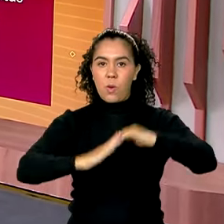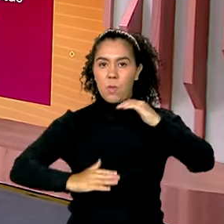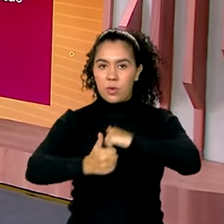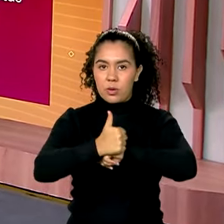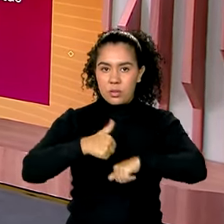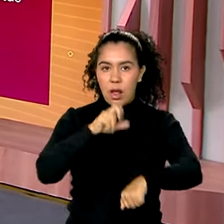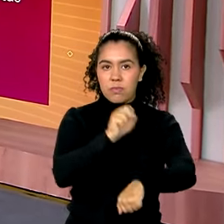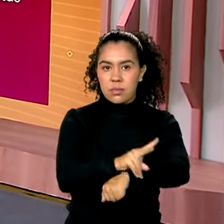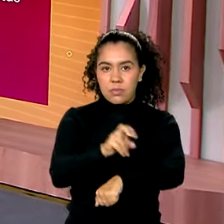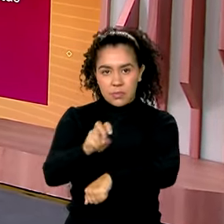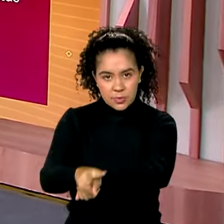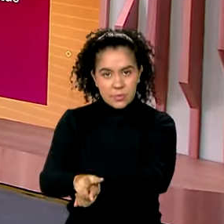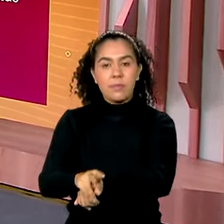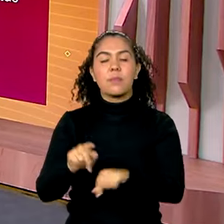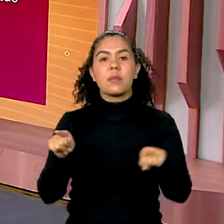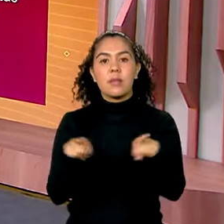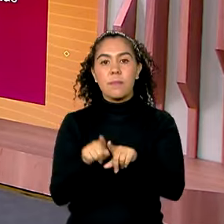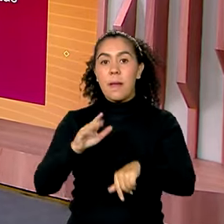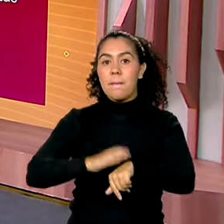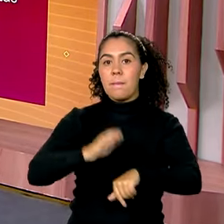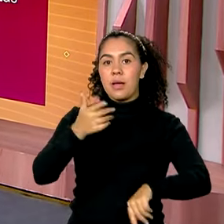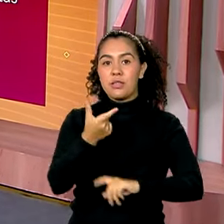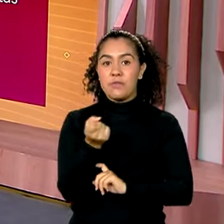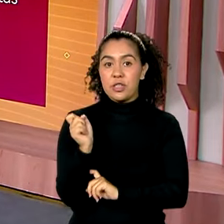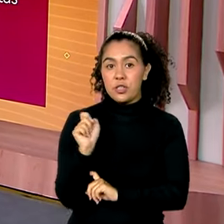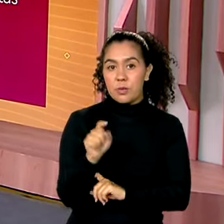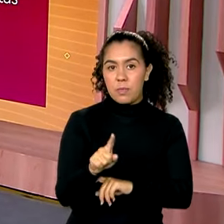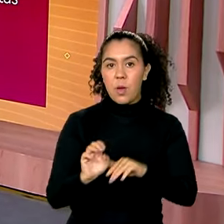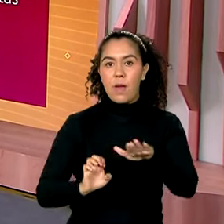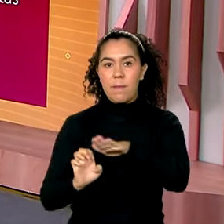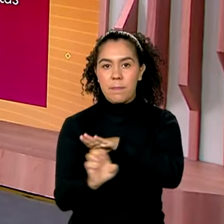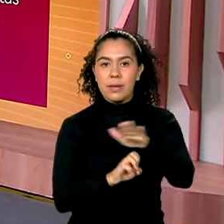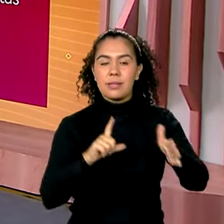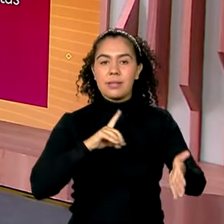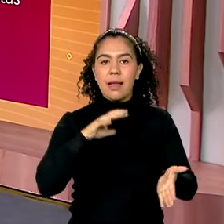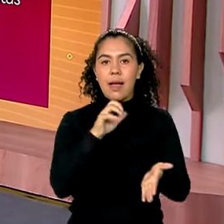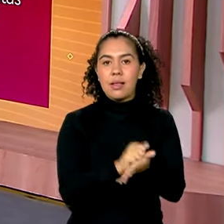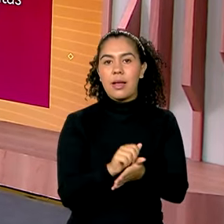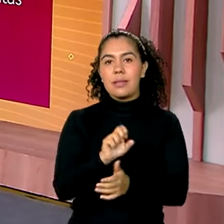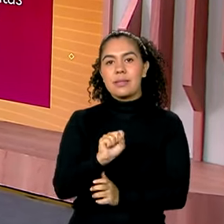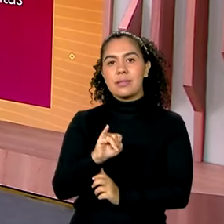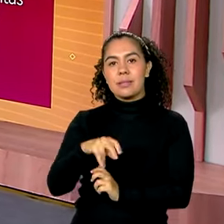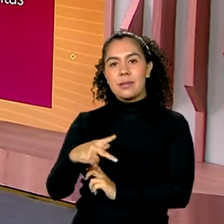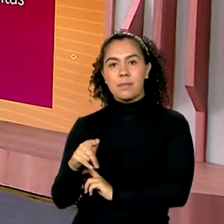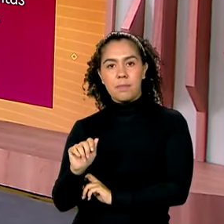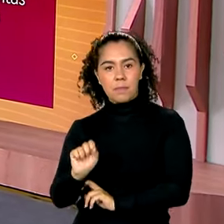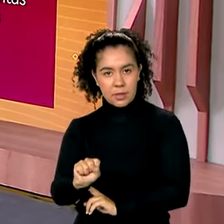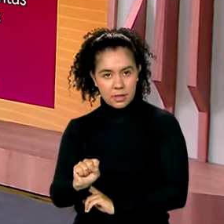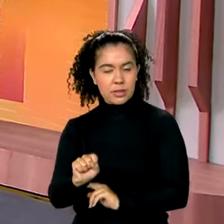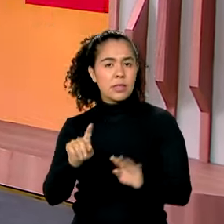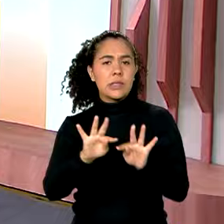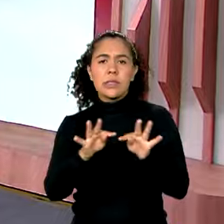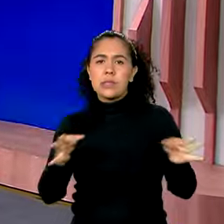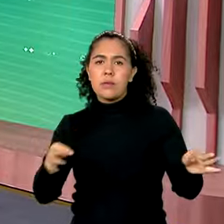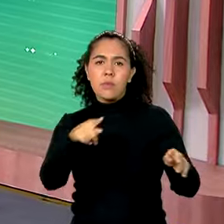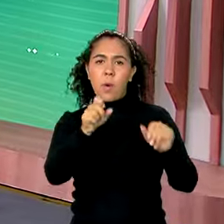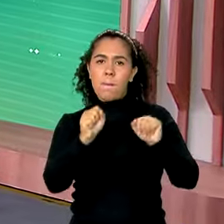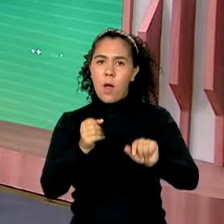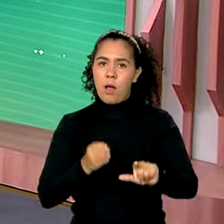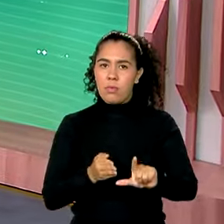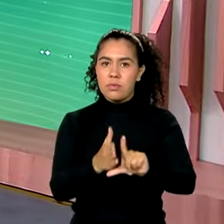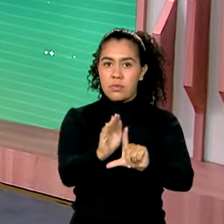Contagem. E mais de 20 mil empresas inscritas no Simples. E você sabe que basta acessar gov